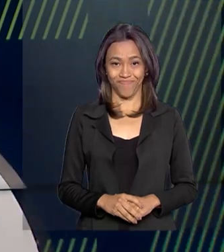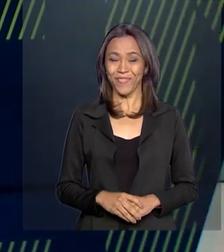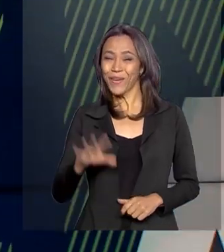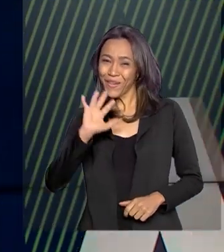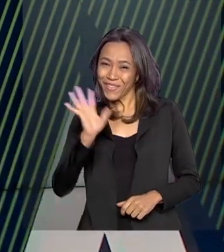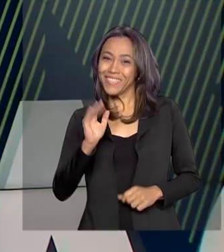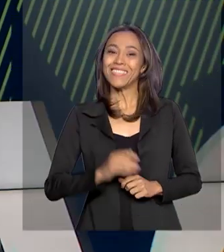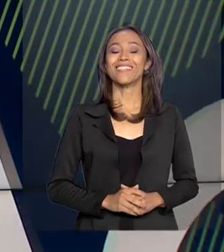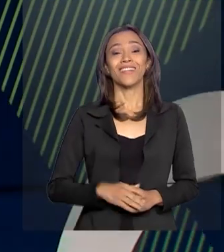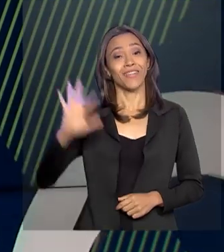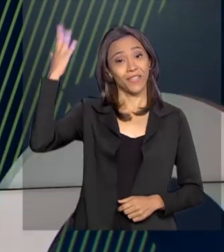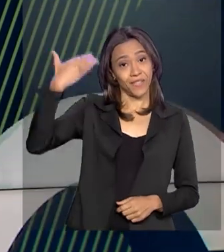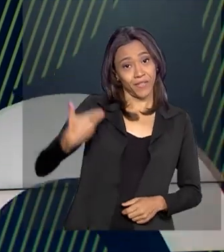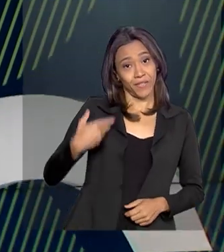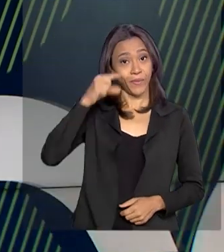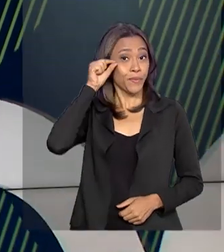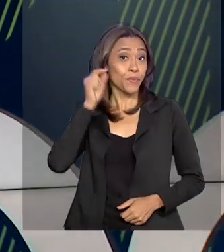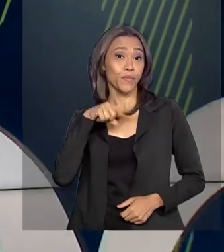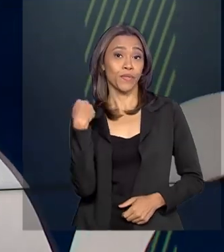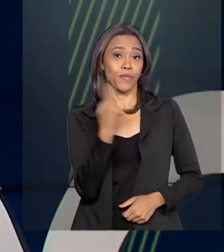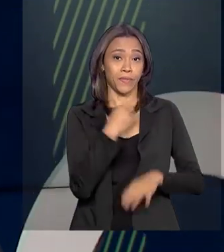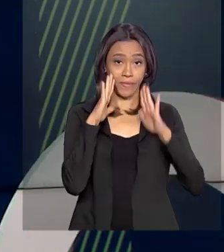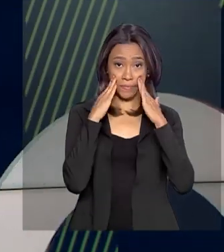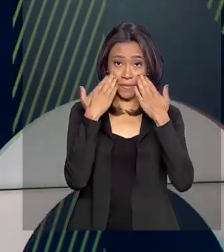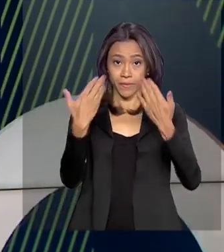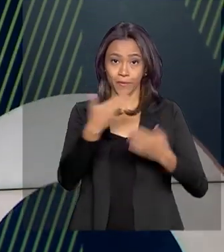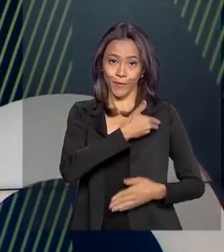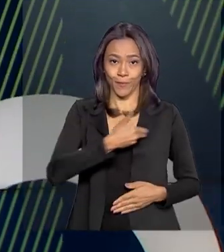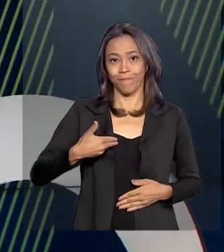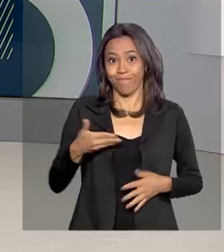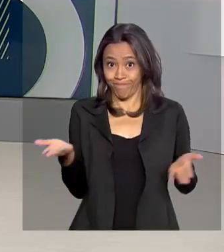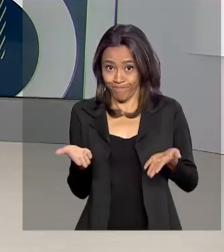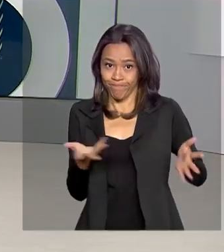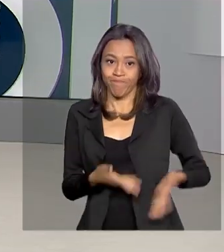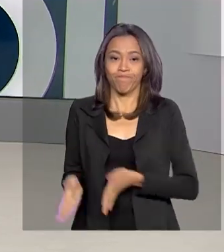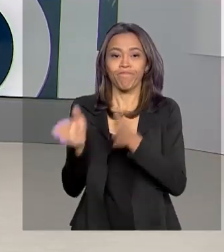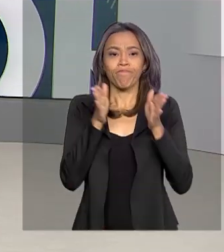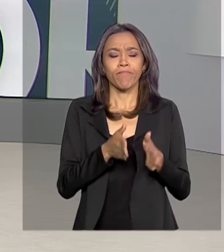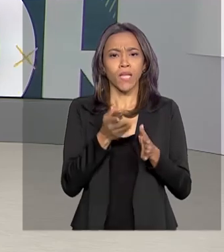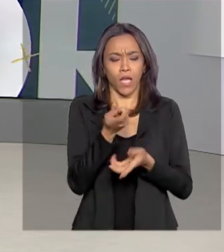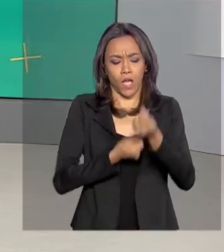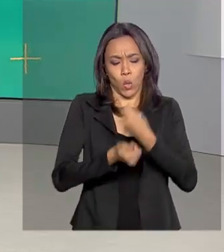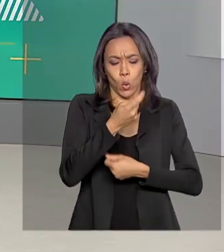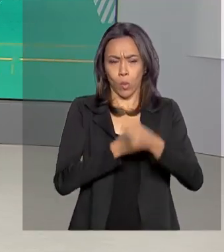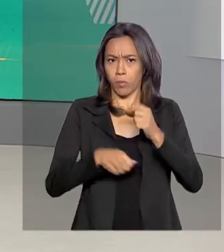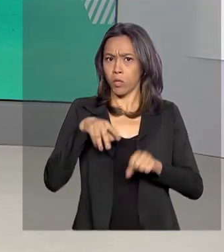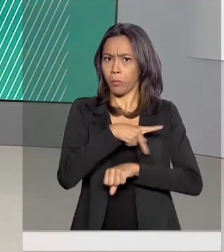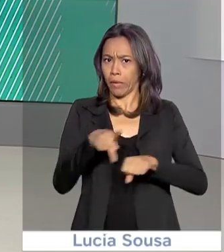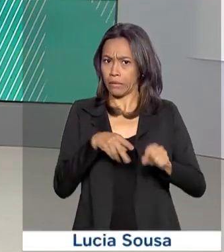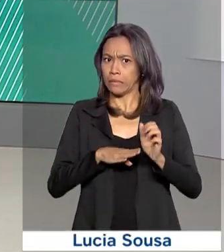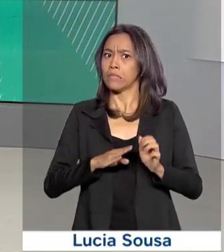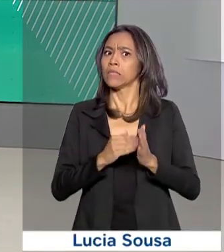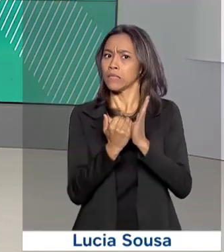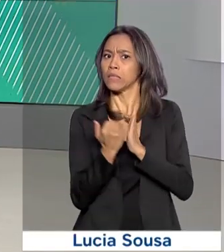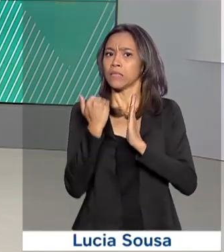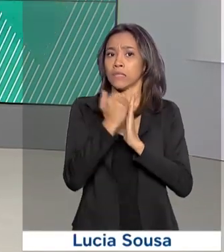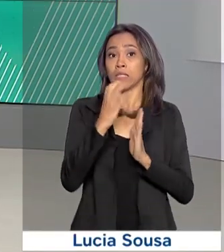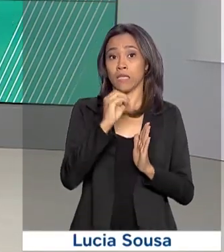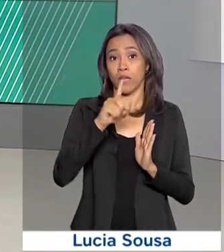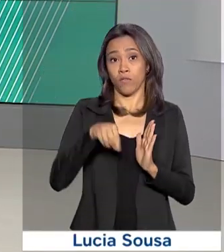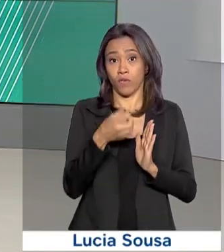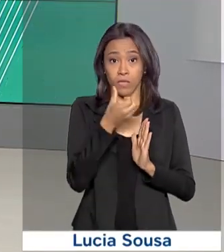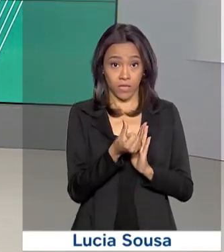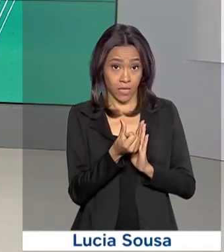Olá, sou o Roberto Camargo e estamos no ar com o Governo Agora. A economia do país cresceu 0,6%